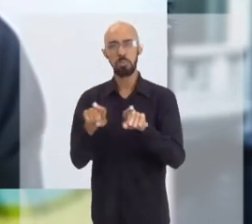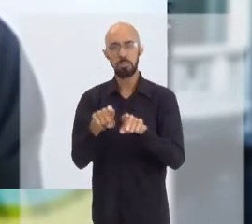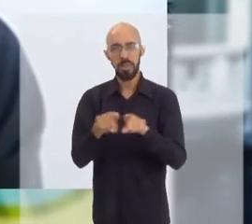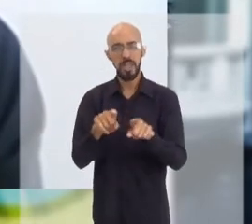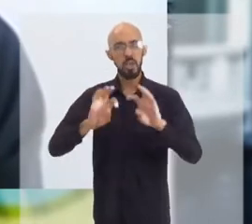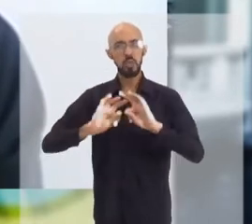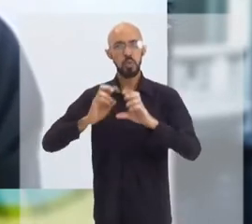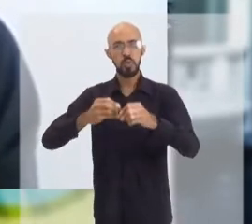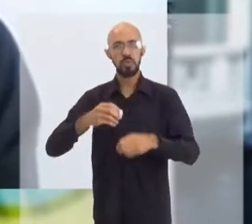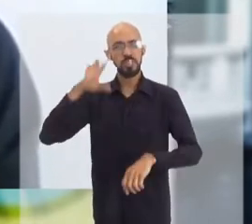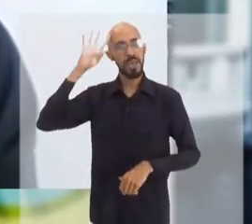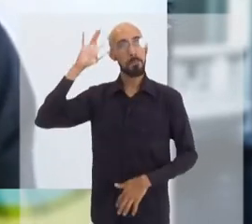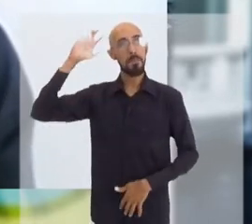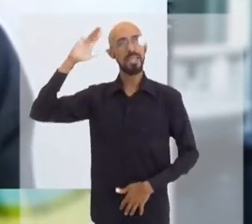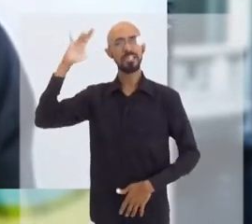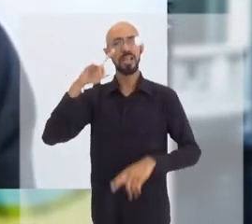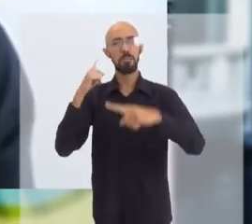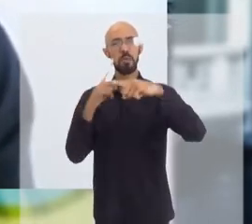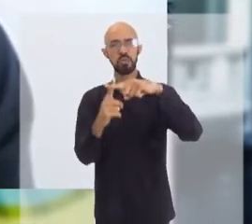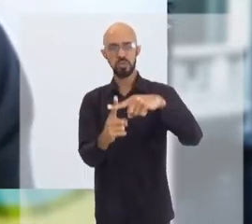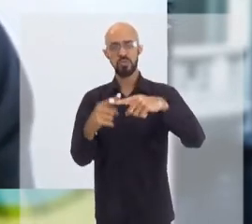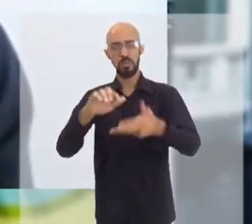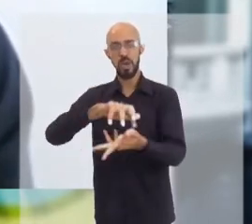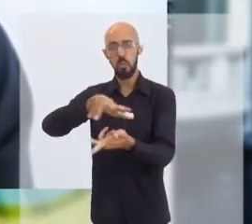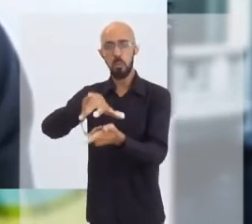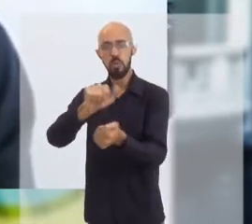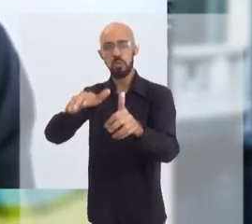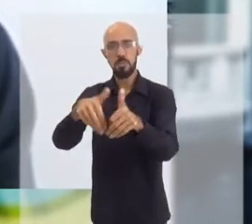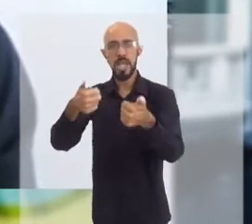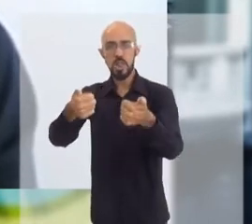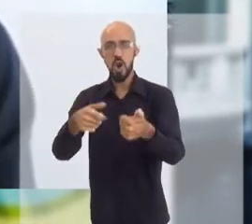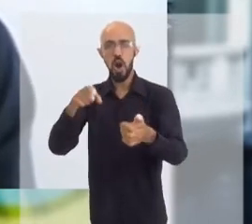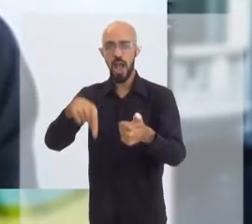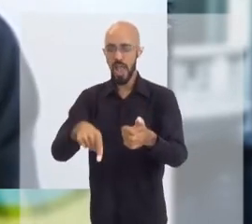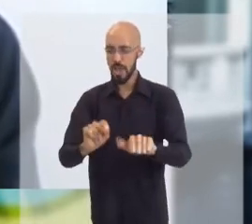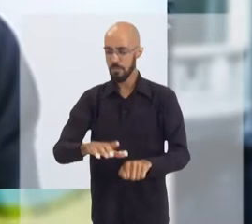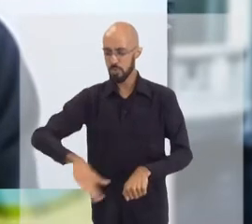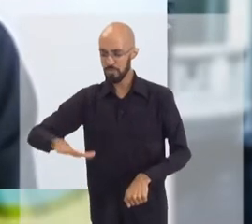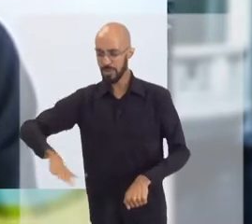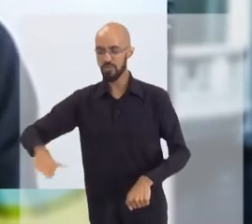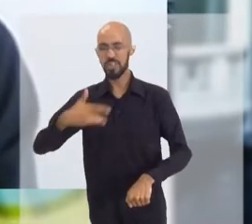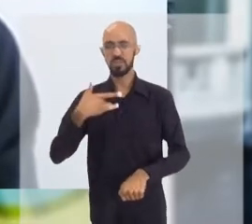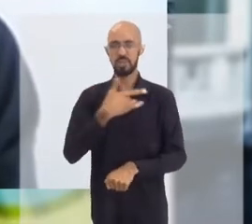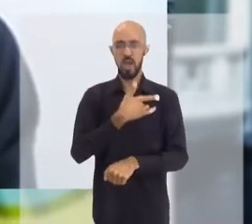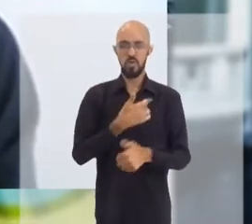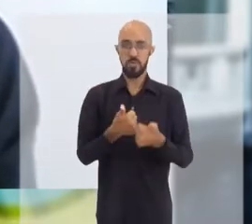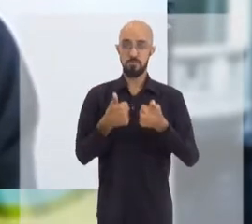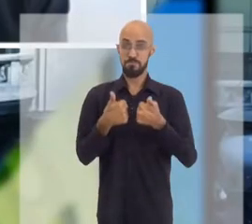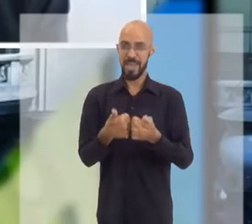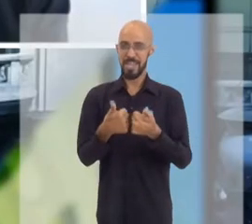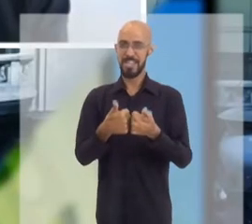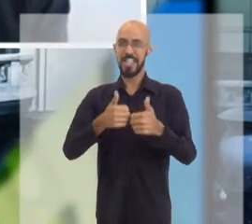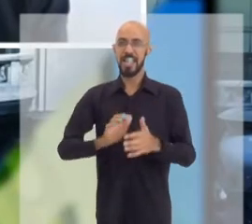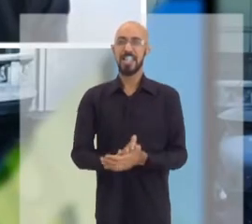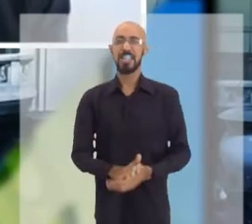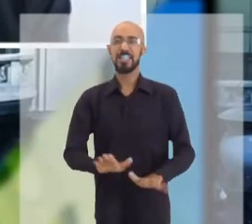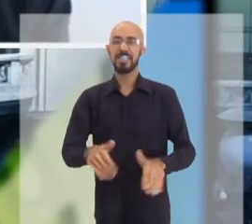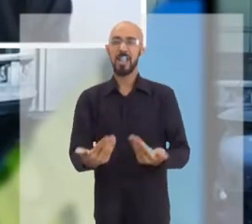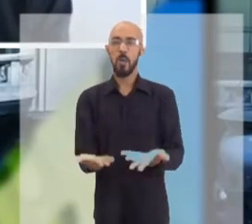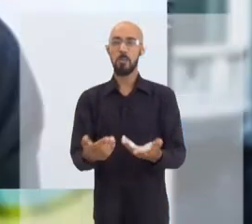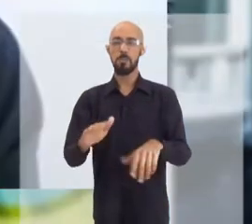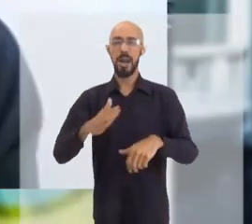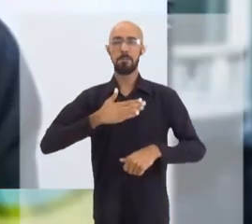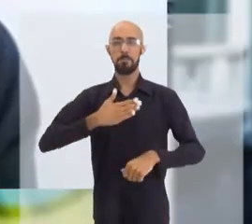você pensa positivamente como o mundo melhor passa necessariamente por uma infância saudável. Então, acho que isso